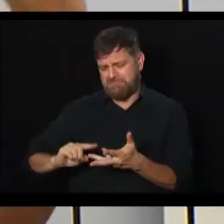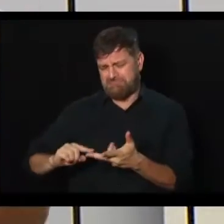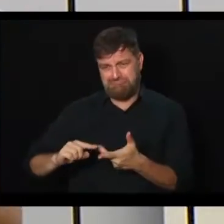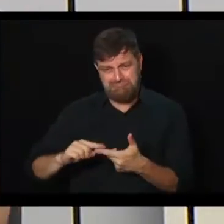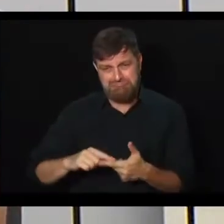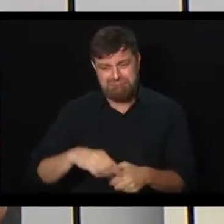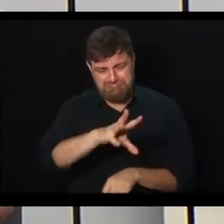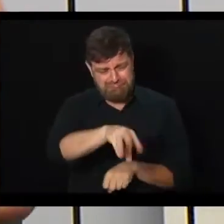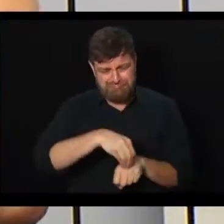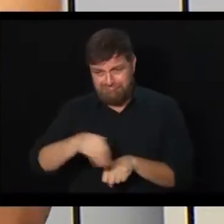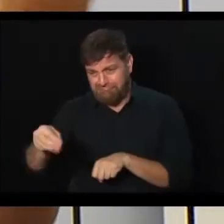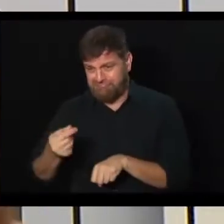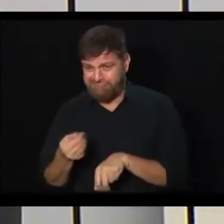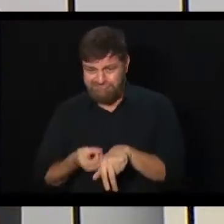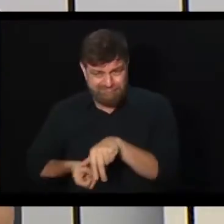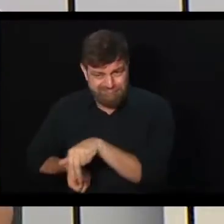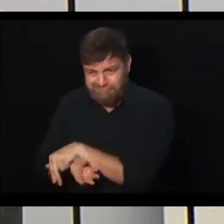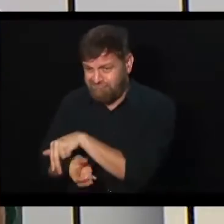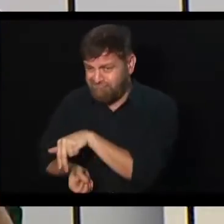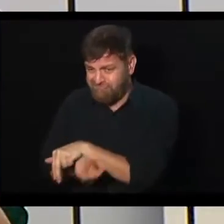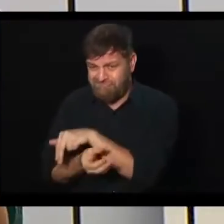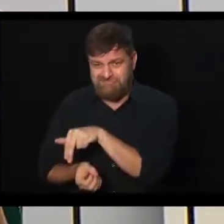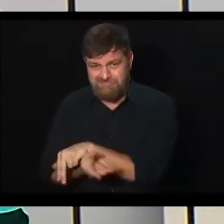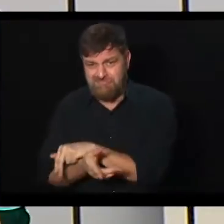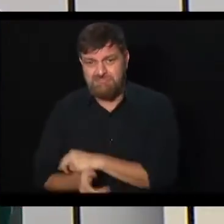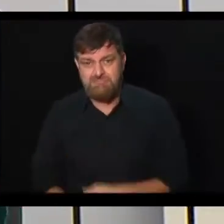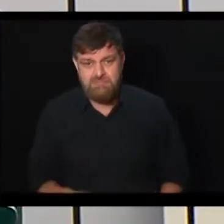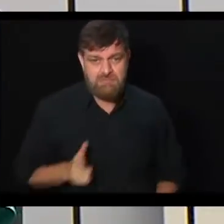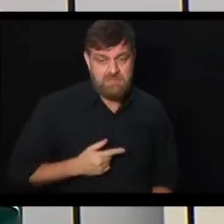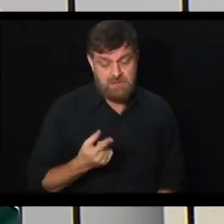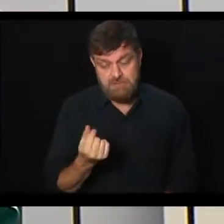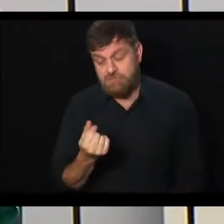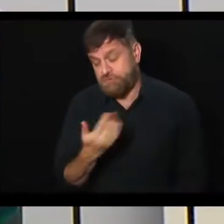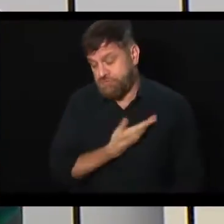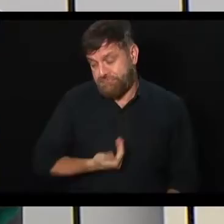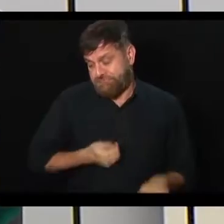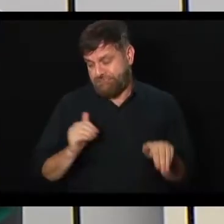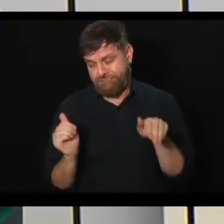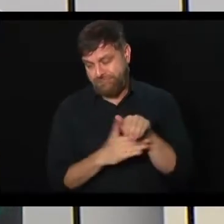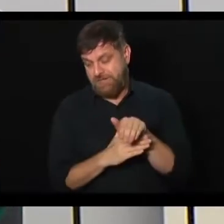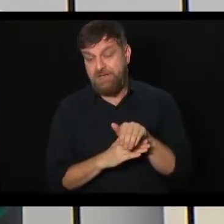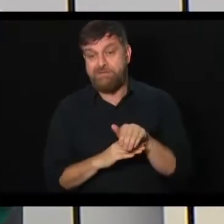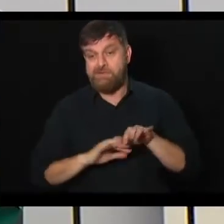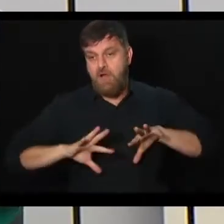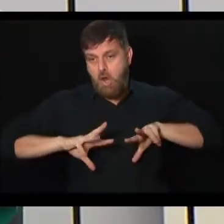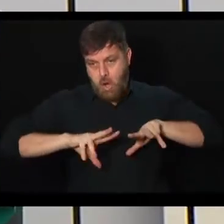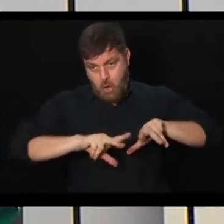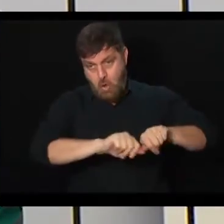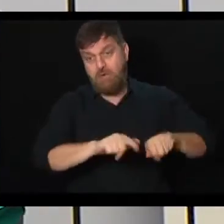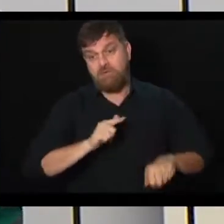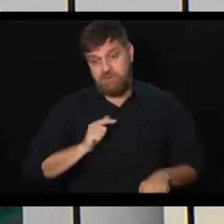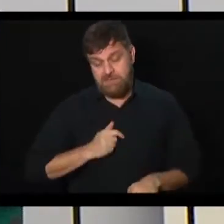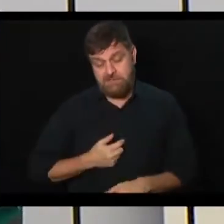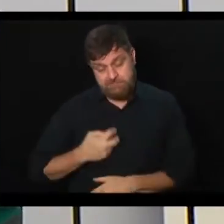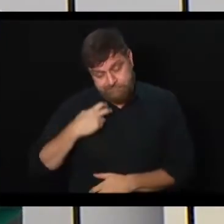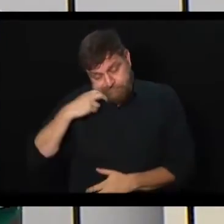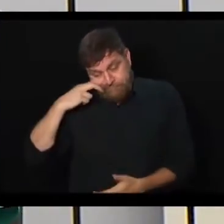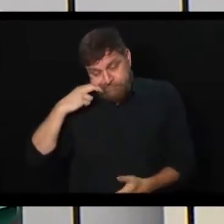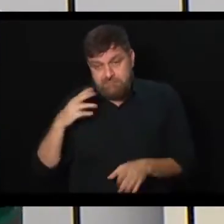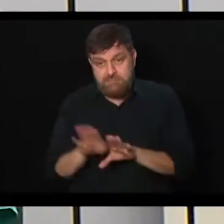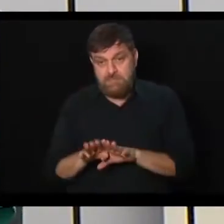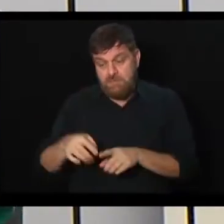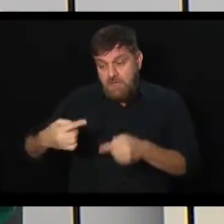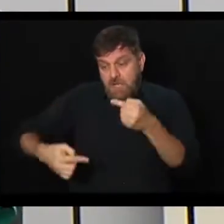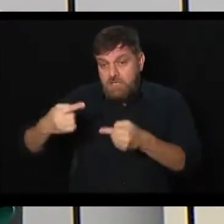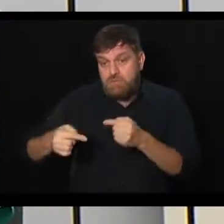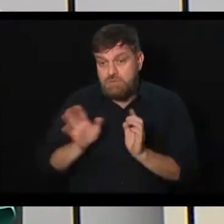desvios, de escândalos dentro desses fundos de gestão privada. Então, na verdade, o que a gente está discutindo, que eu acredito que é o